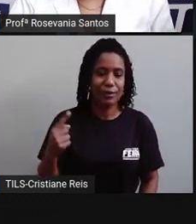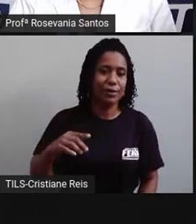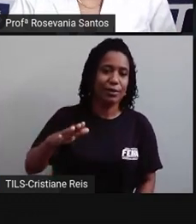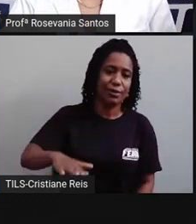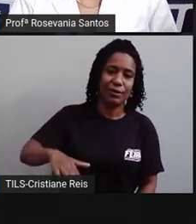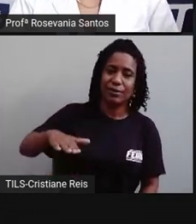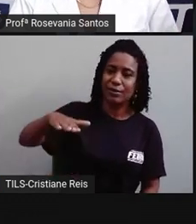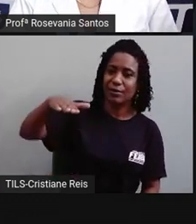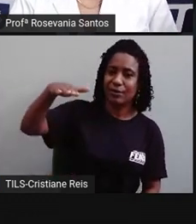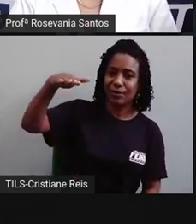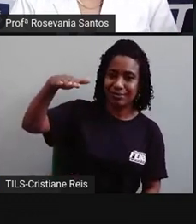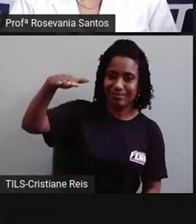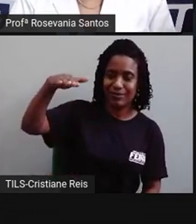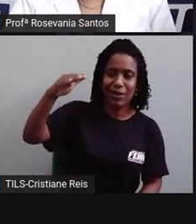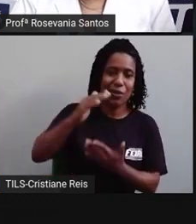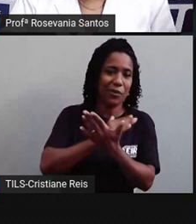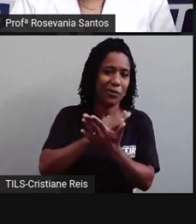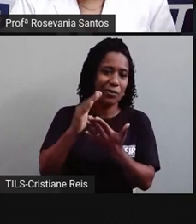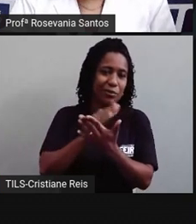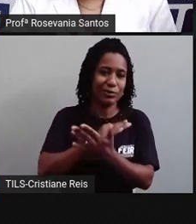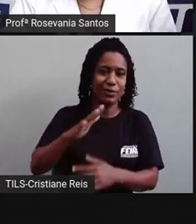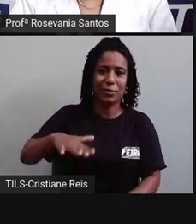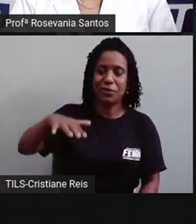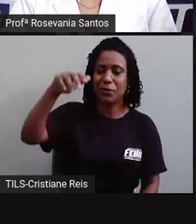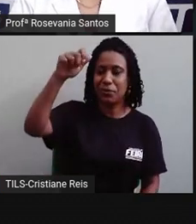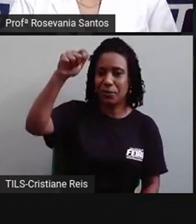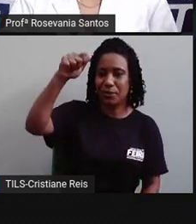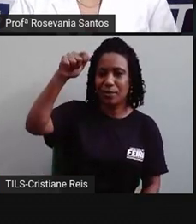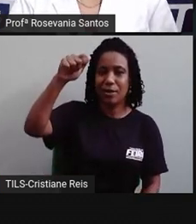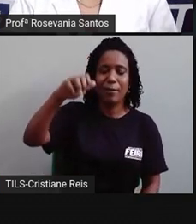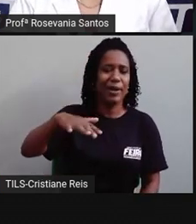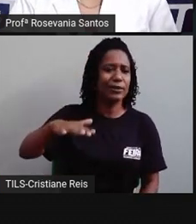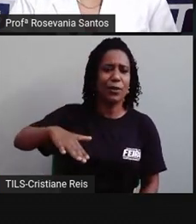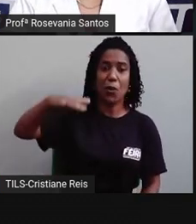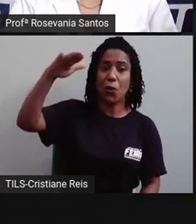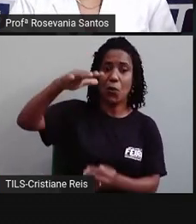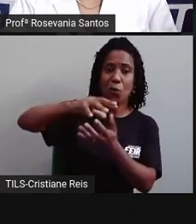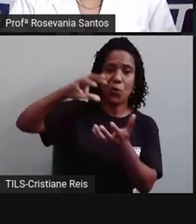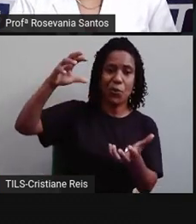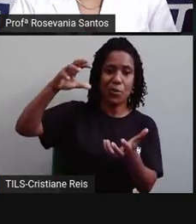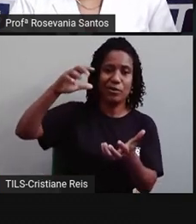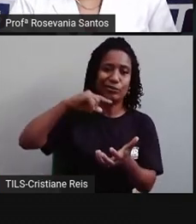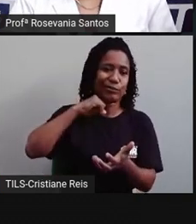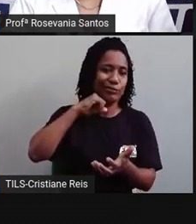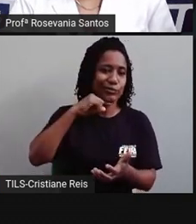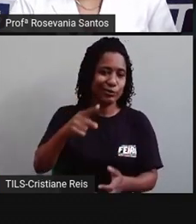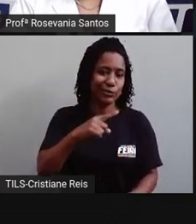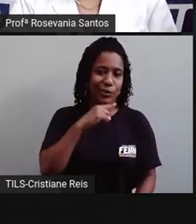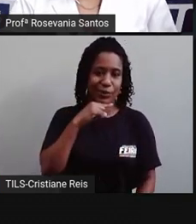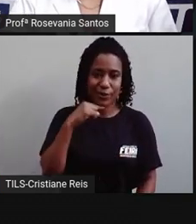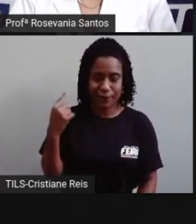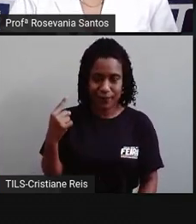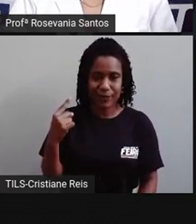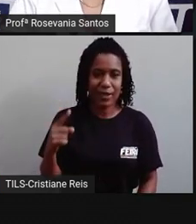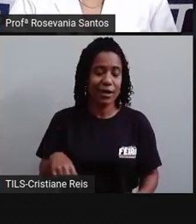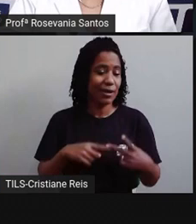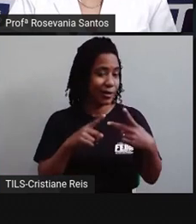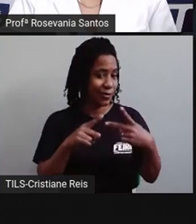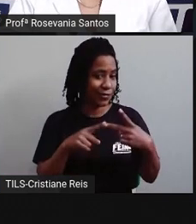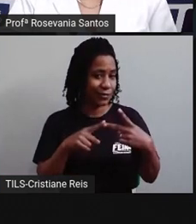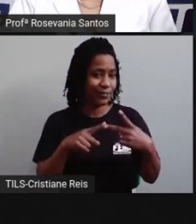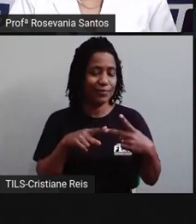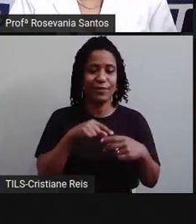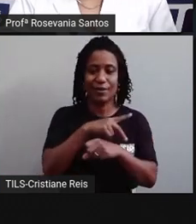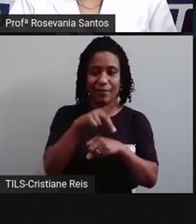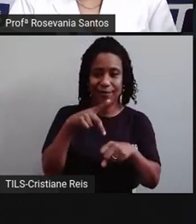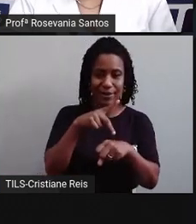número menor, e quase não se tornavam idosos. Aí, quando a gente chega a um país que está na segunda fase, eu tenho